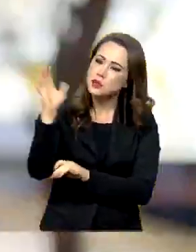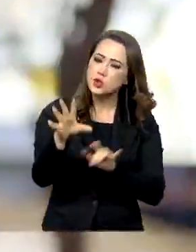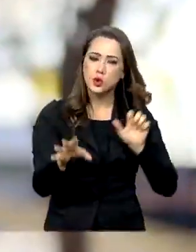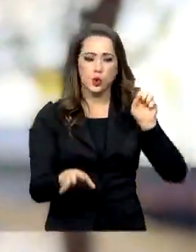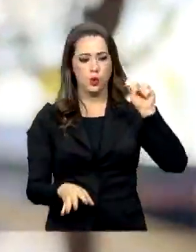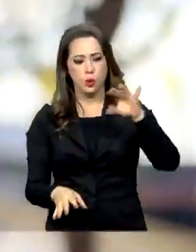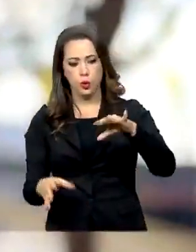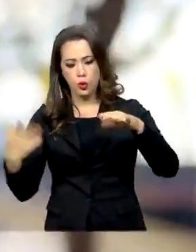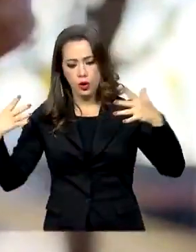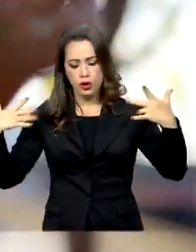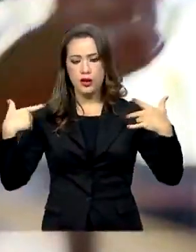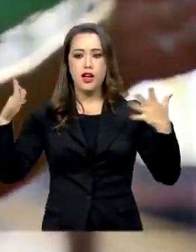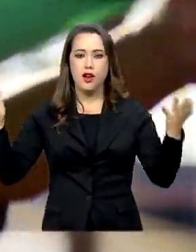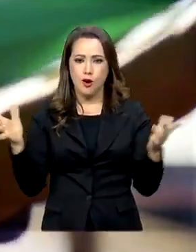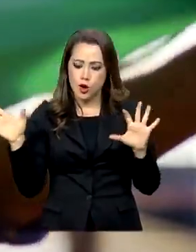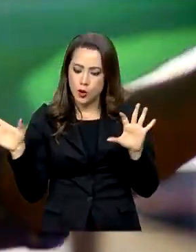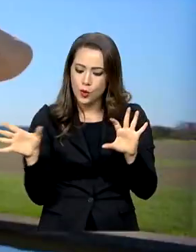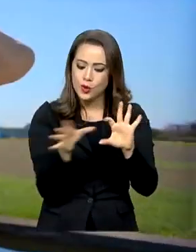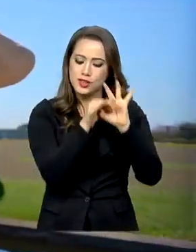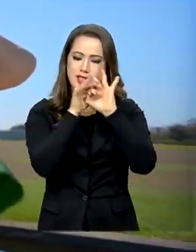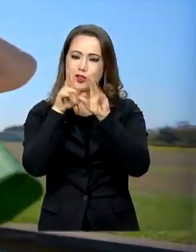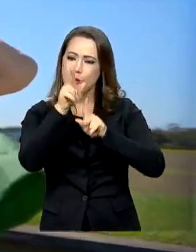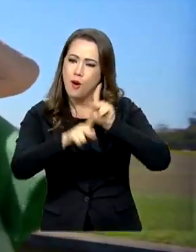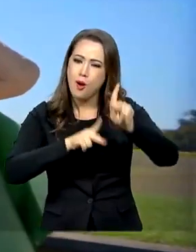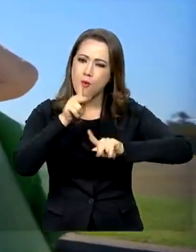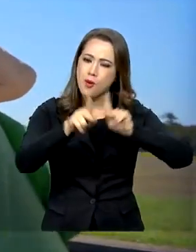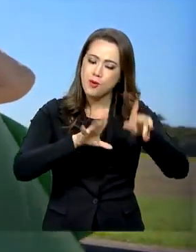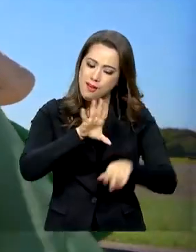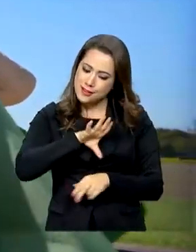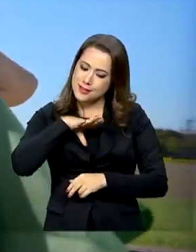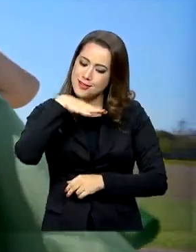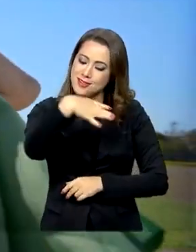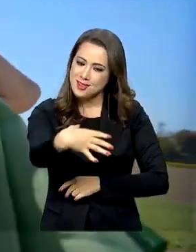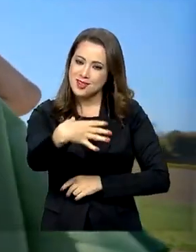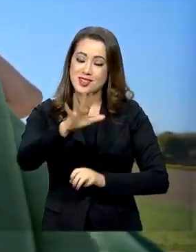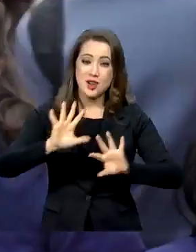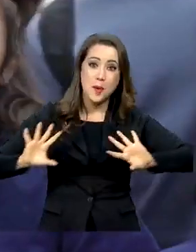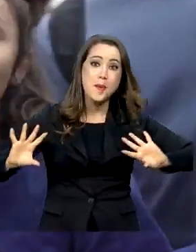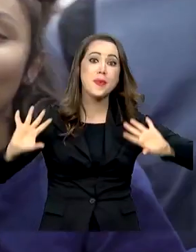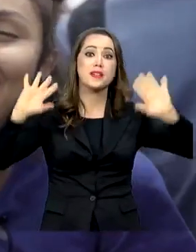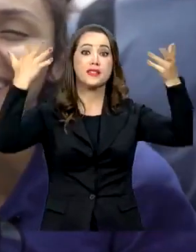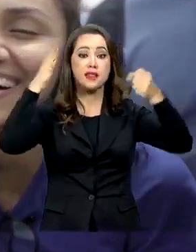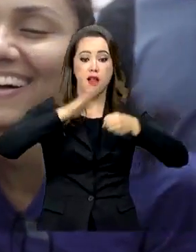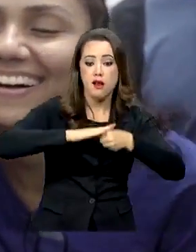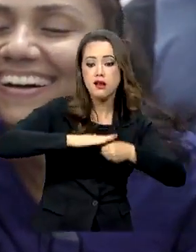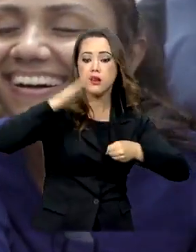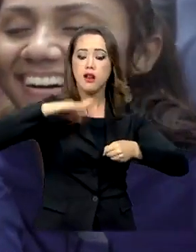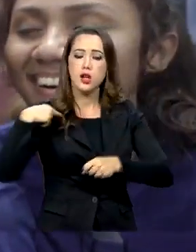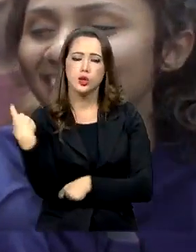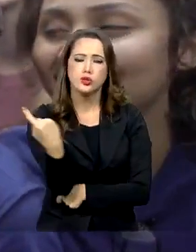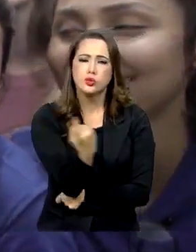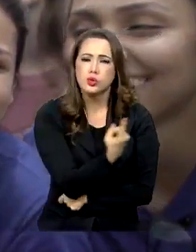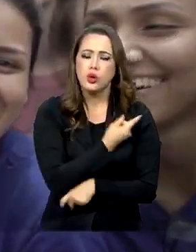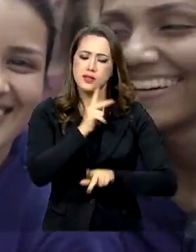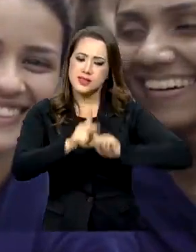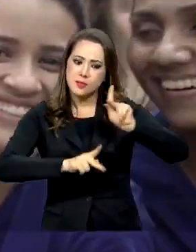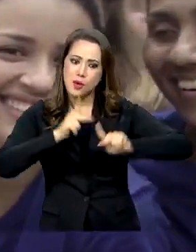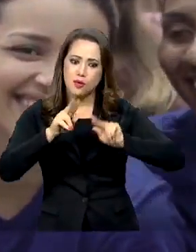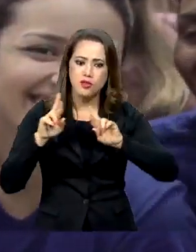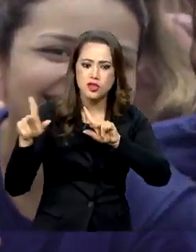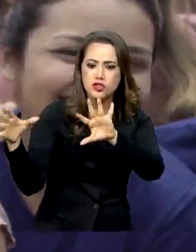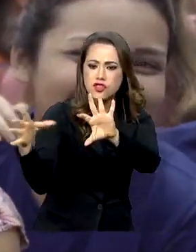vigor de uma brava gente brasileira para celebrar a independência. Somos essa gente mestiça,